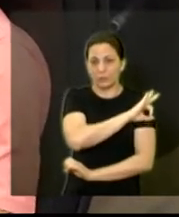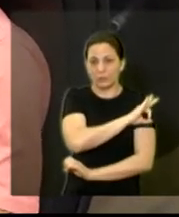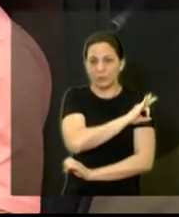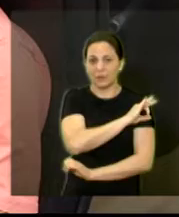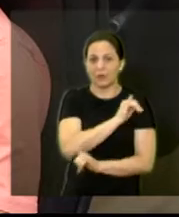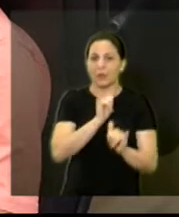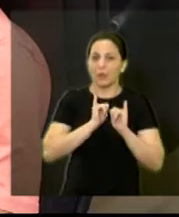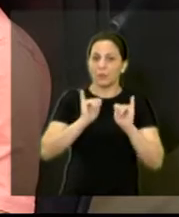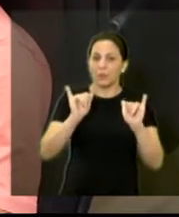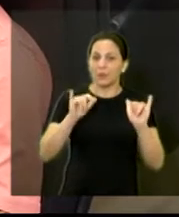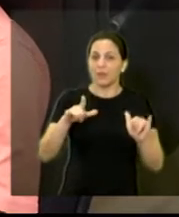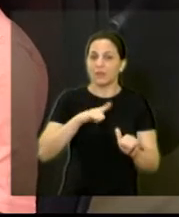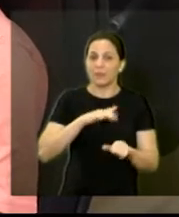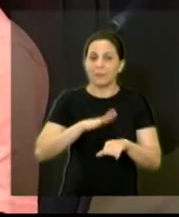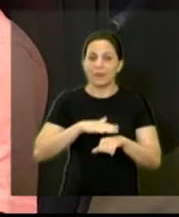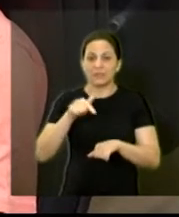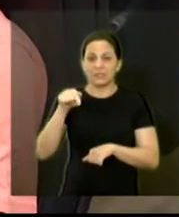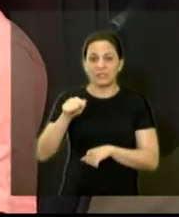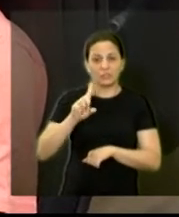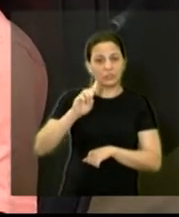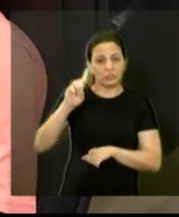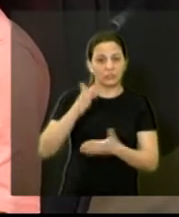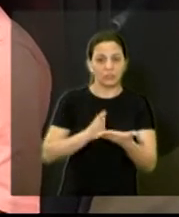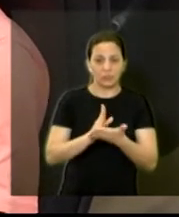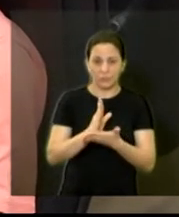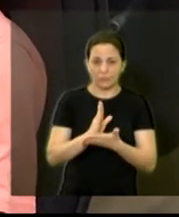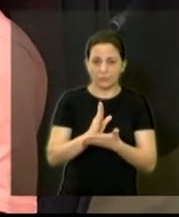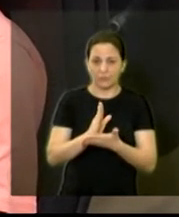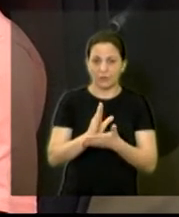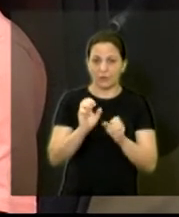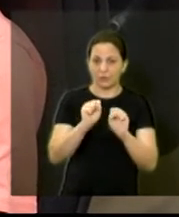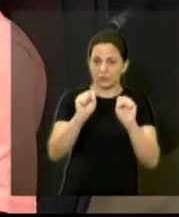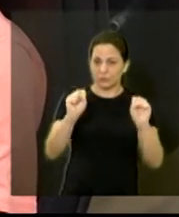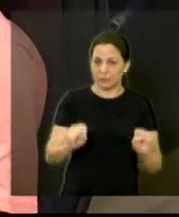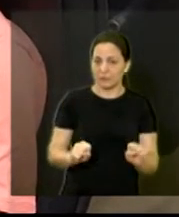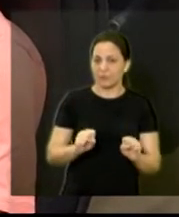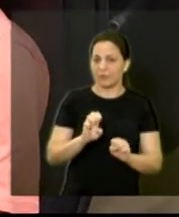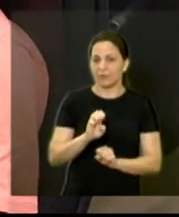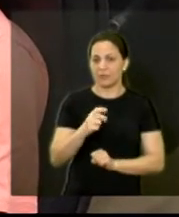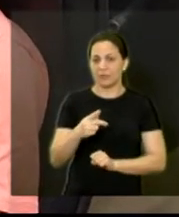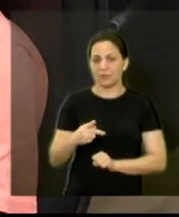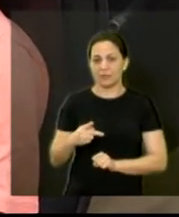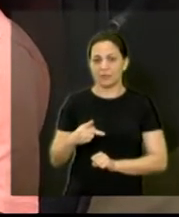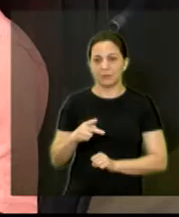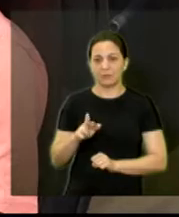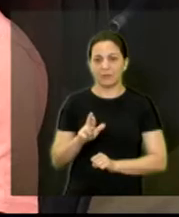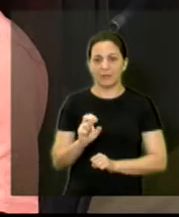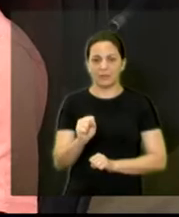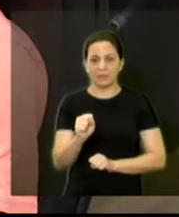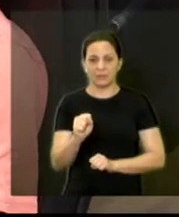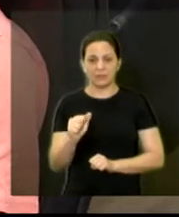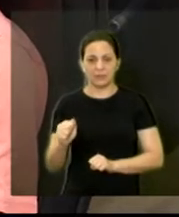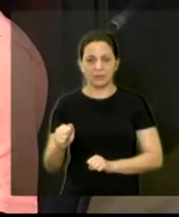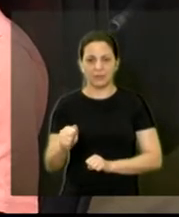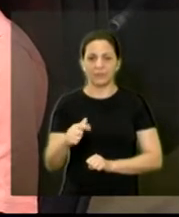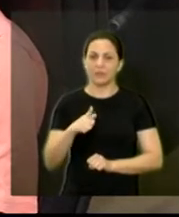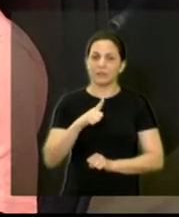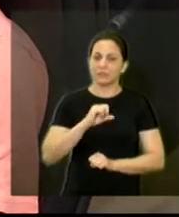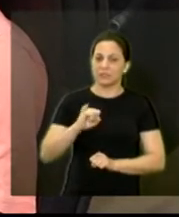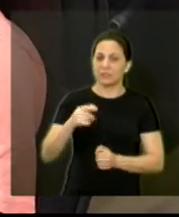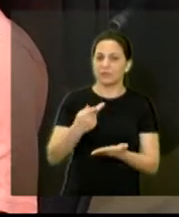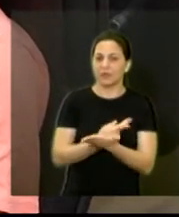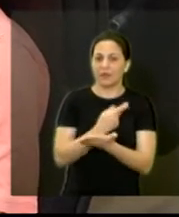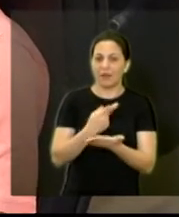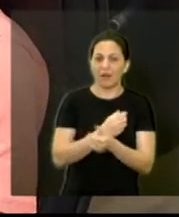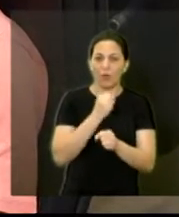porque lá se leva até sete dias para aprovar no sistema de aprovação expressa se houver alguma irregularidade